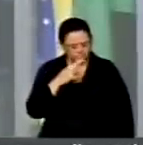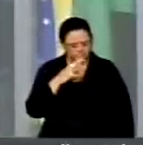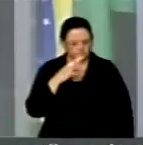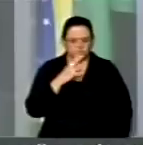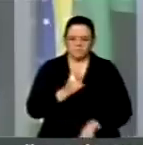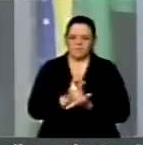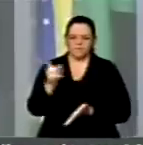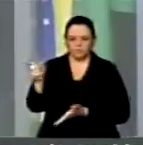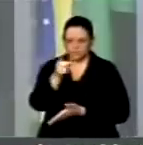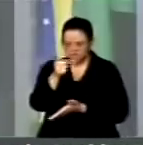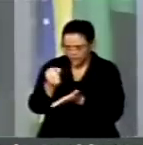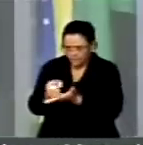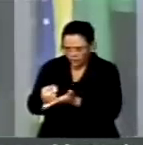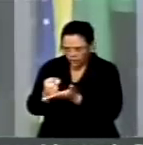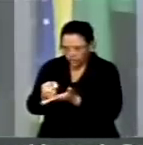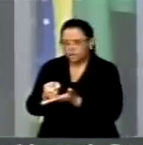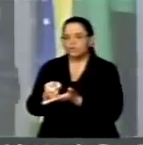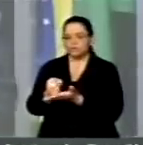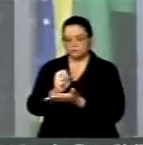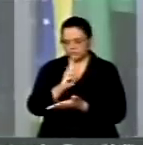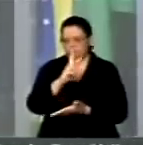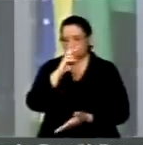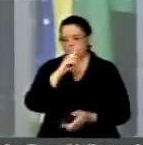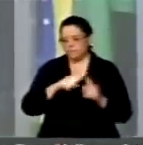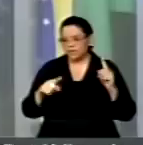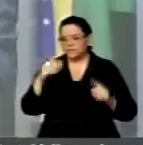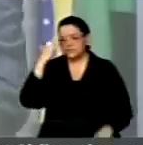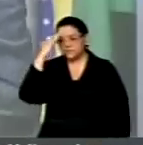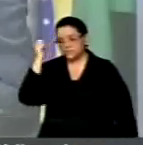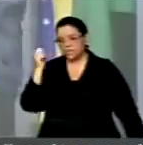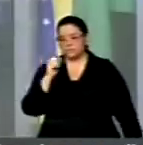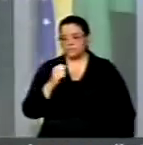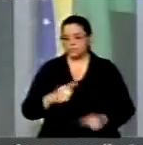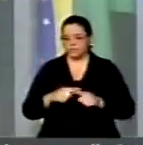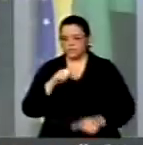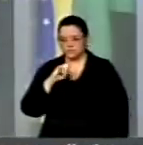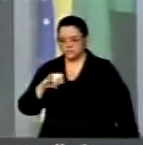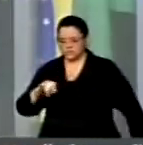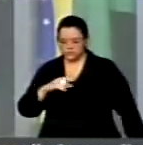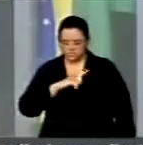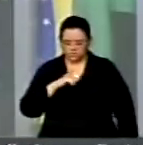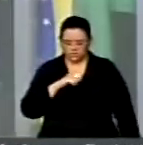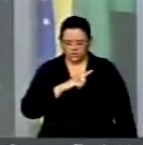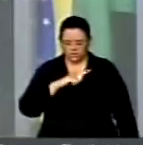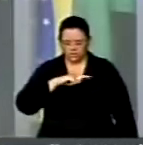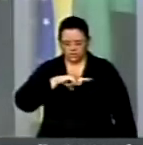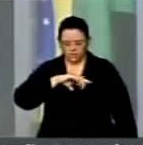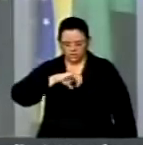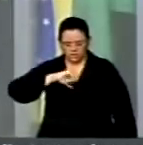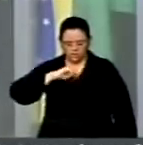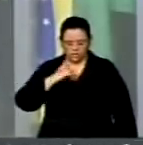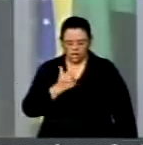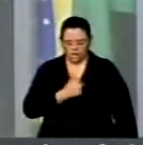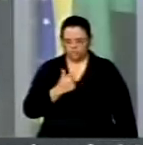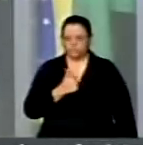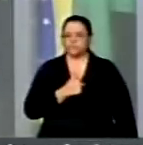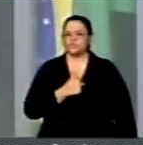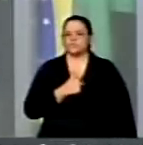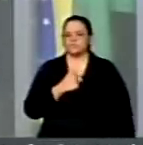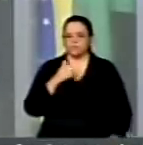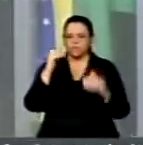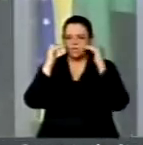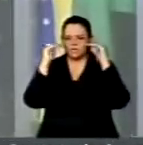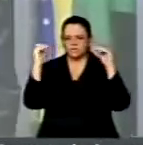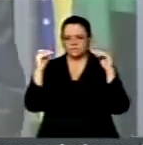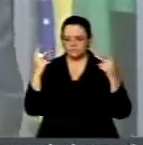apoiam essa medida, os devem fazer, se tem autoestima, se tem respeito por esse plenário, se tem respeito